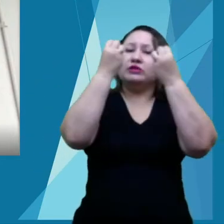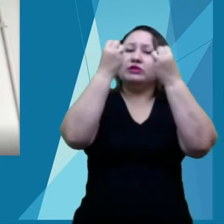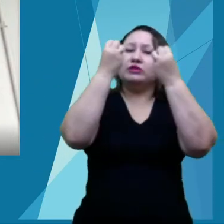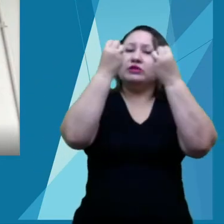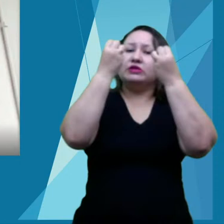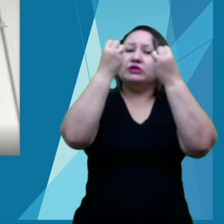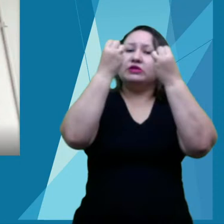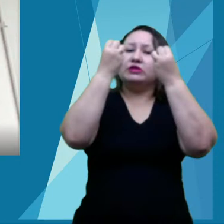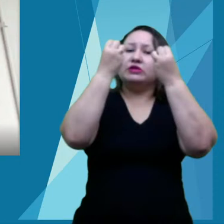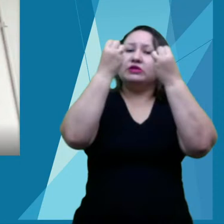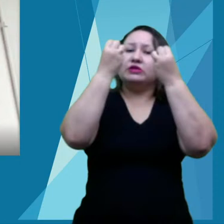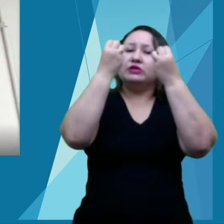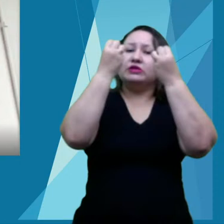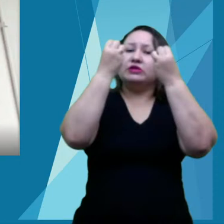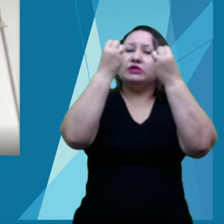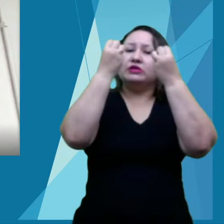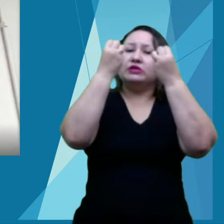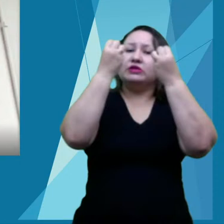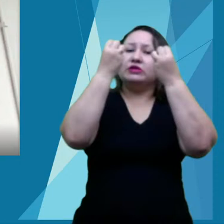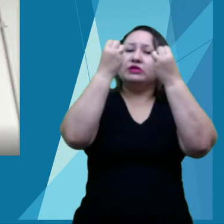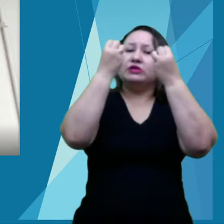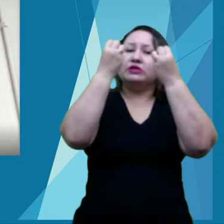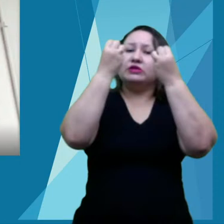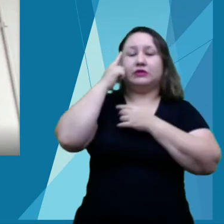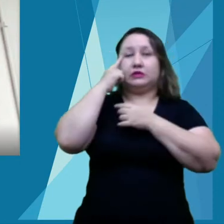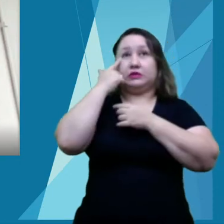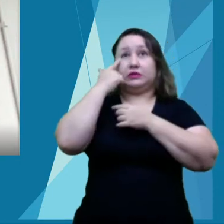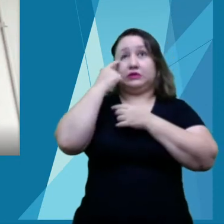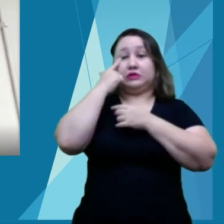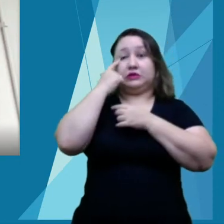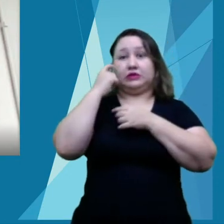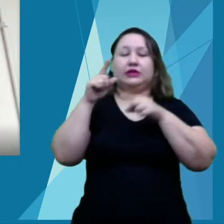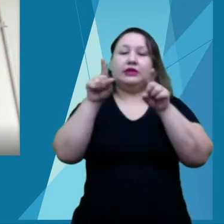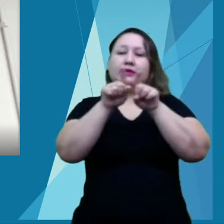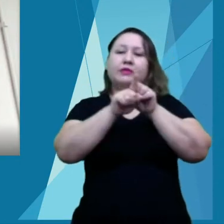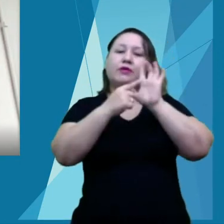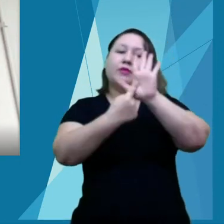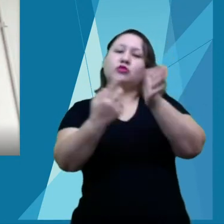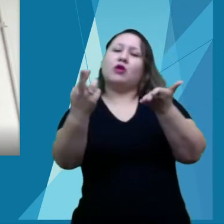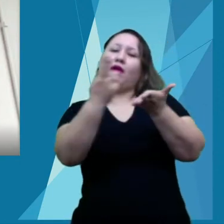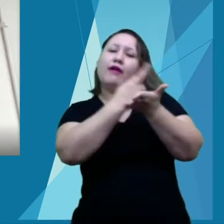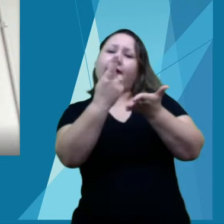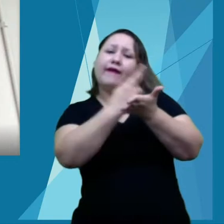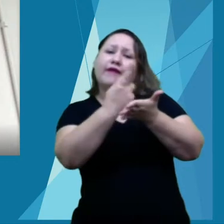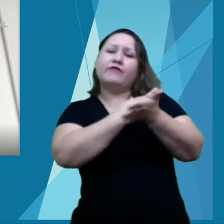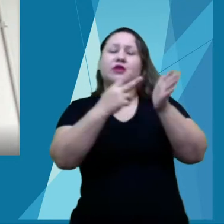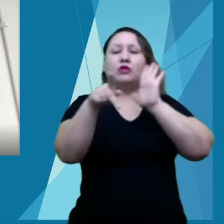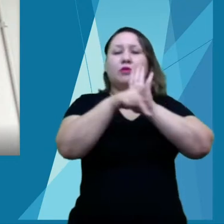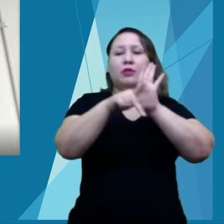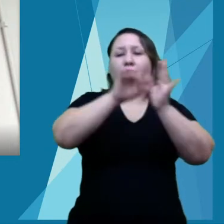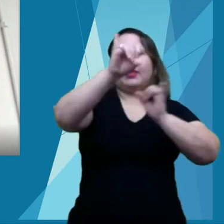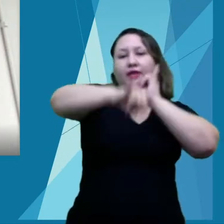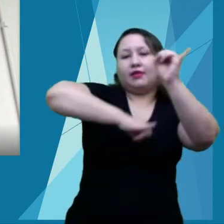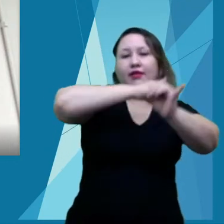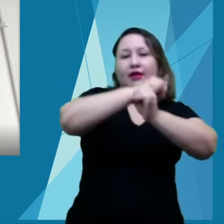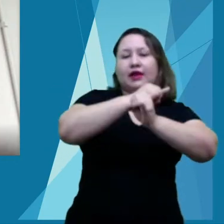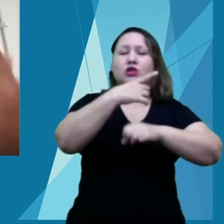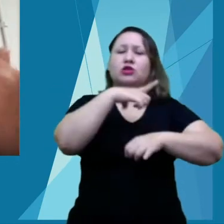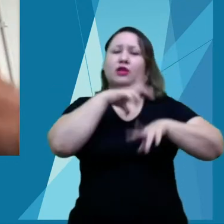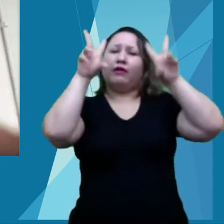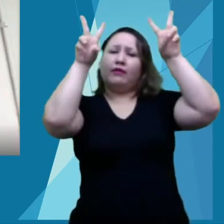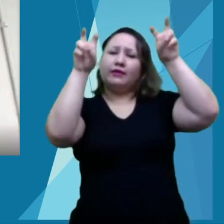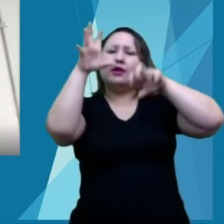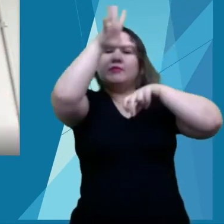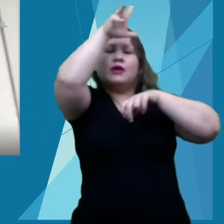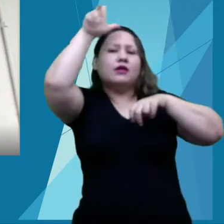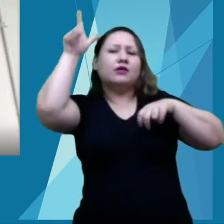livros e apresentação da nossa revista científica. A revista Conexão na Amazônia foi anunciada